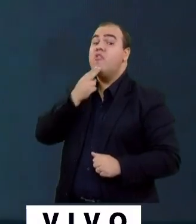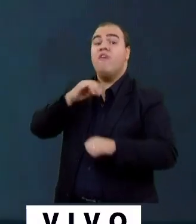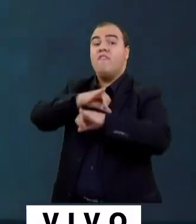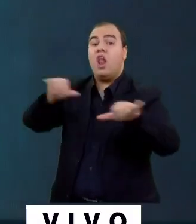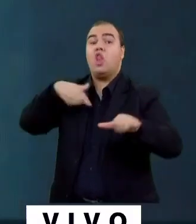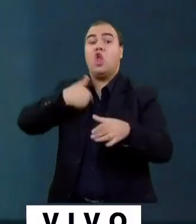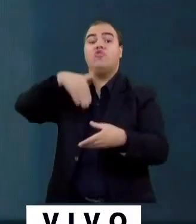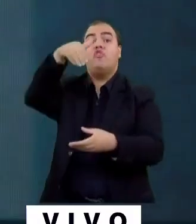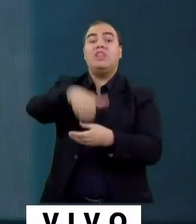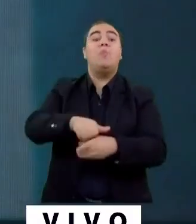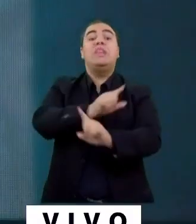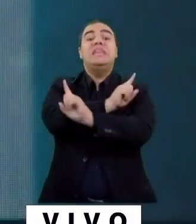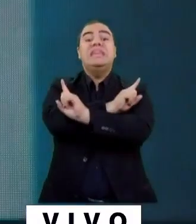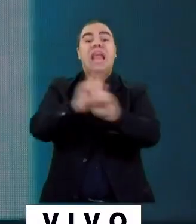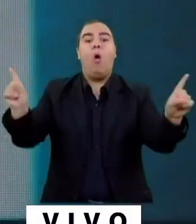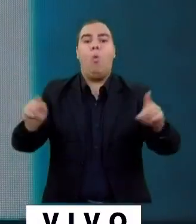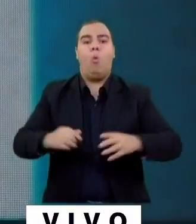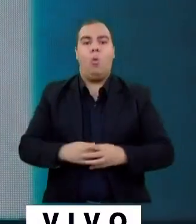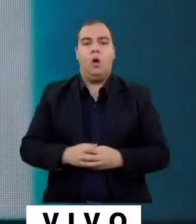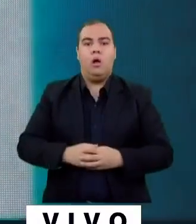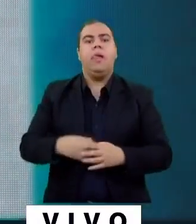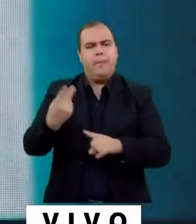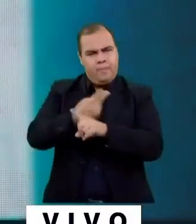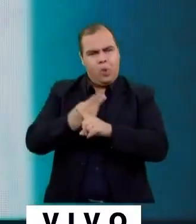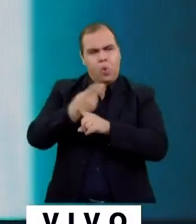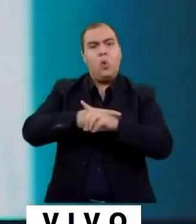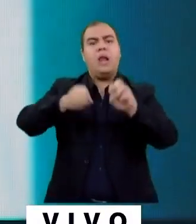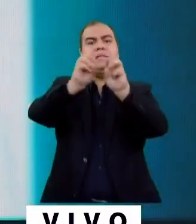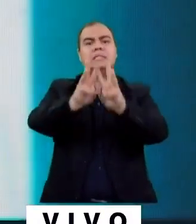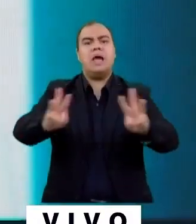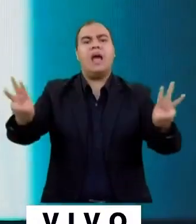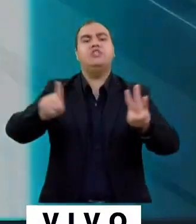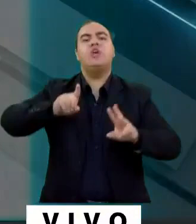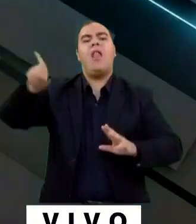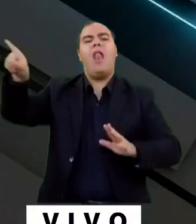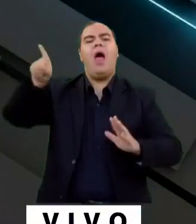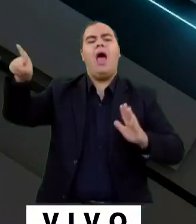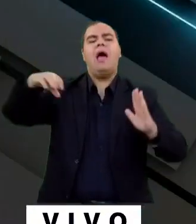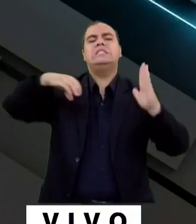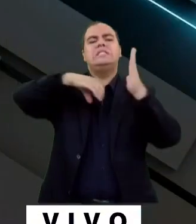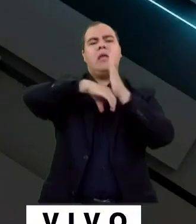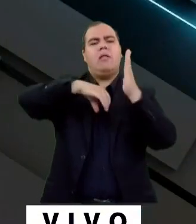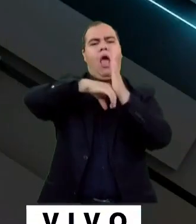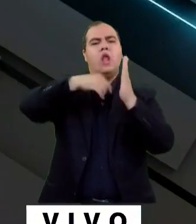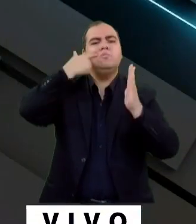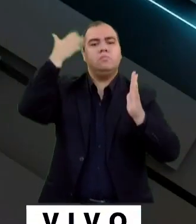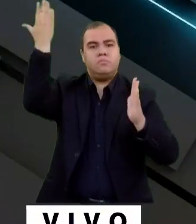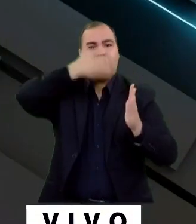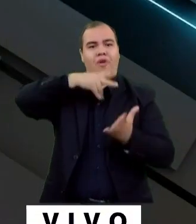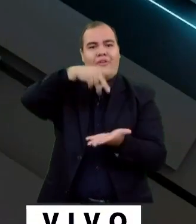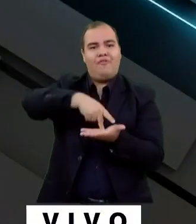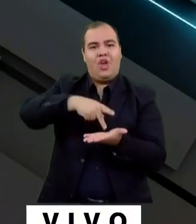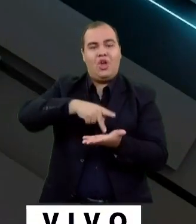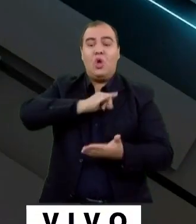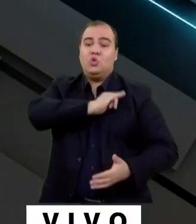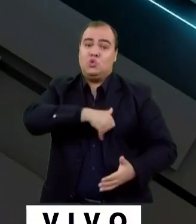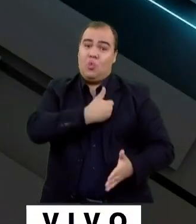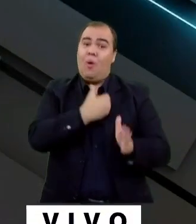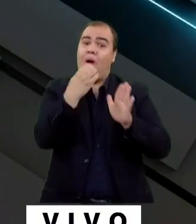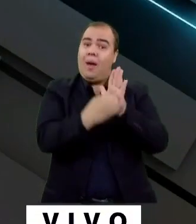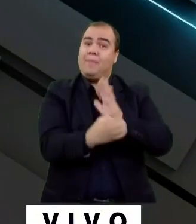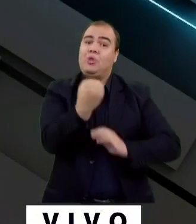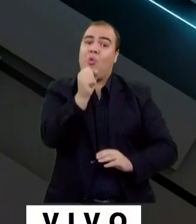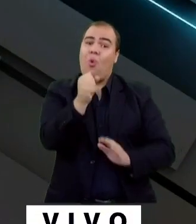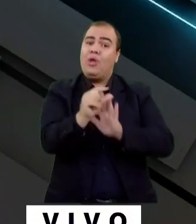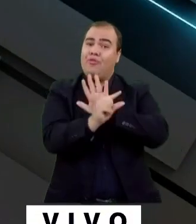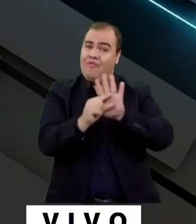Não. E procurem vocês, dentro do site do Senado Federal, a verdade. João 8, 32, que a pessoa